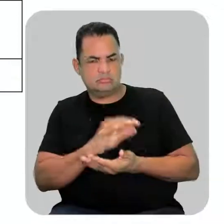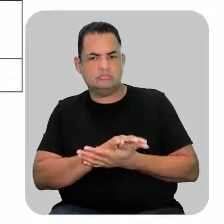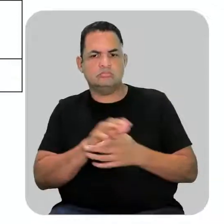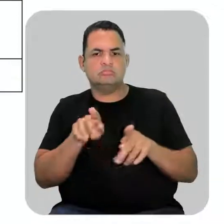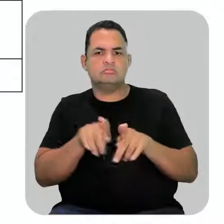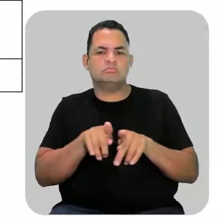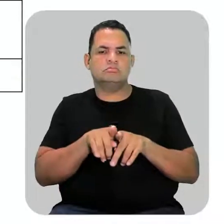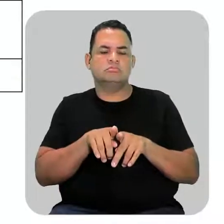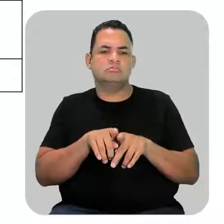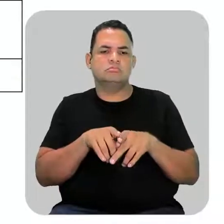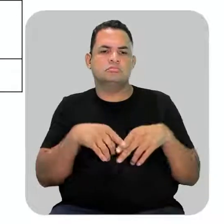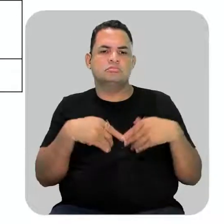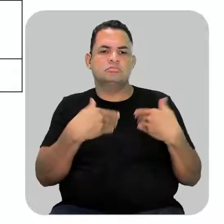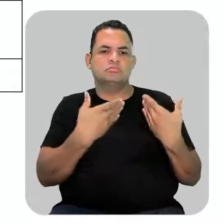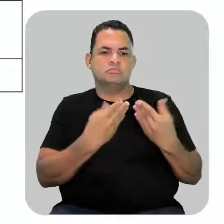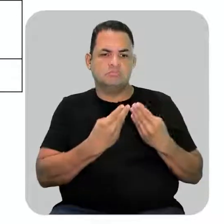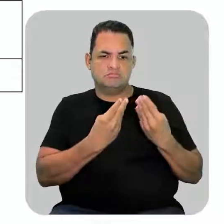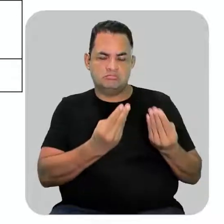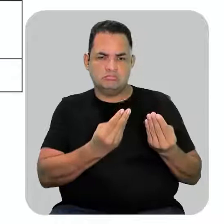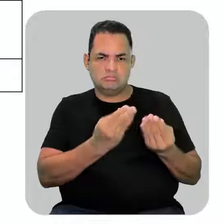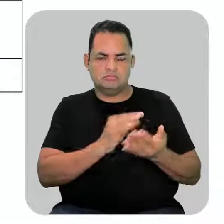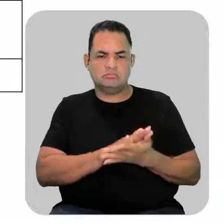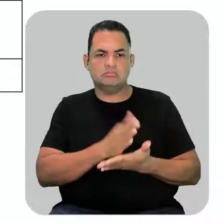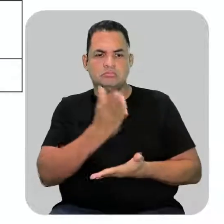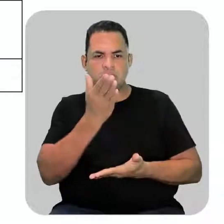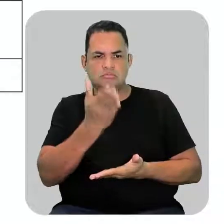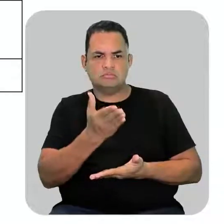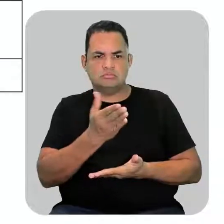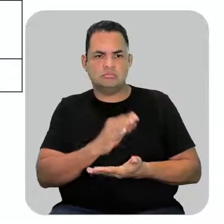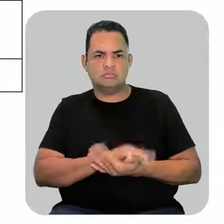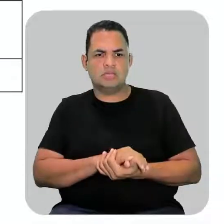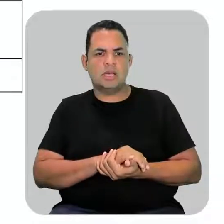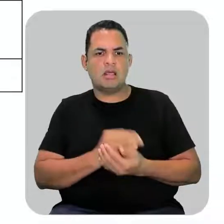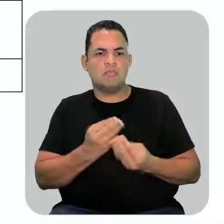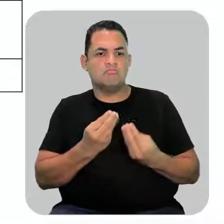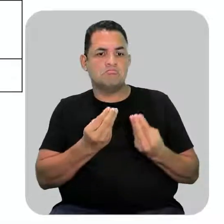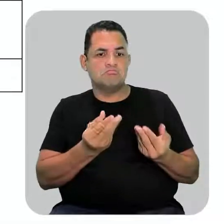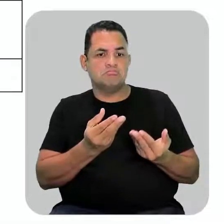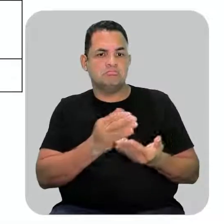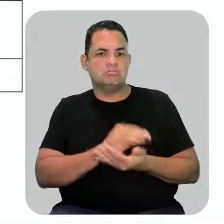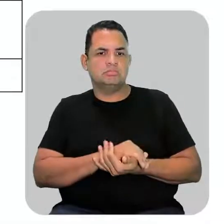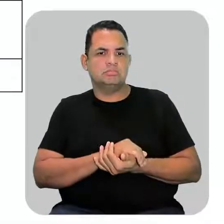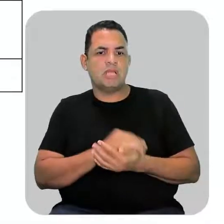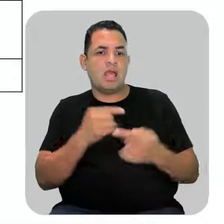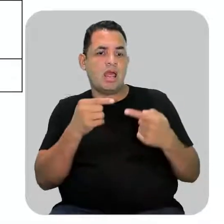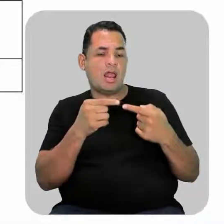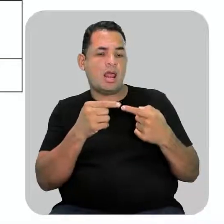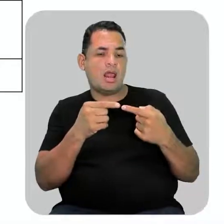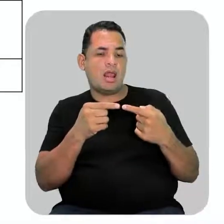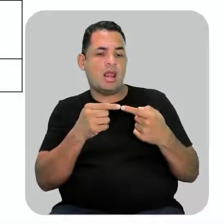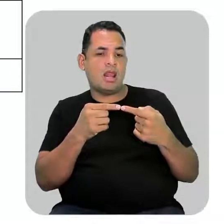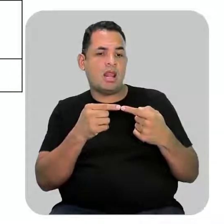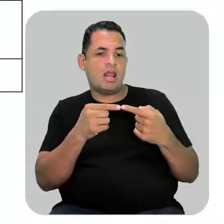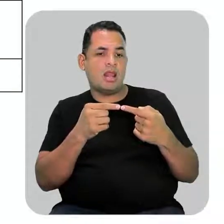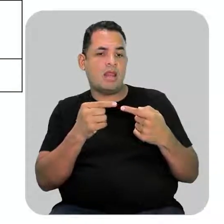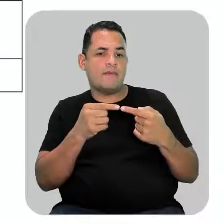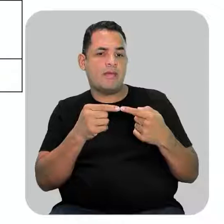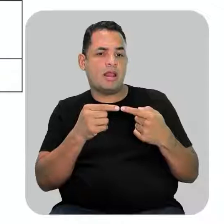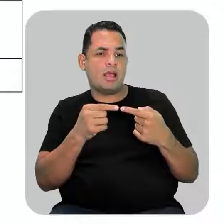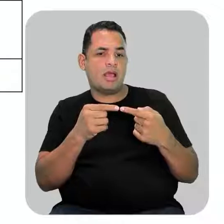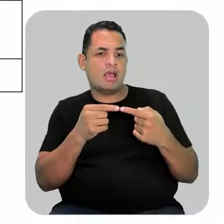também disponível. É essa parte aqui que está disponível que vai se ligar na nossa cadeia